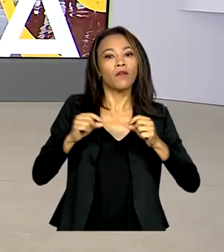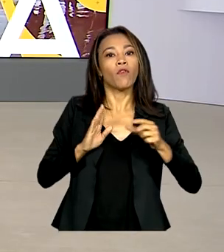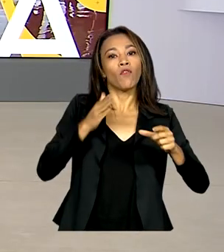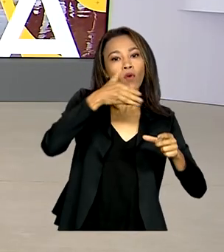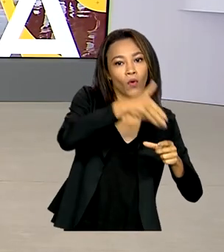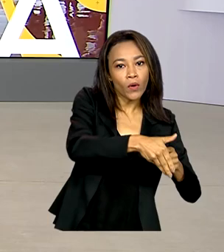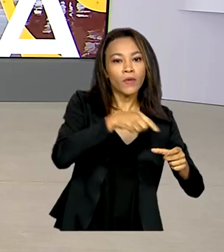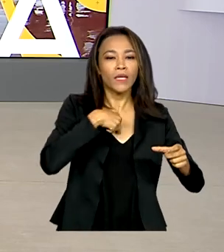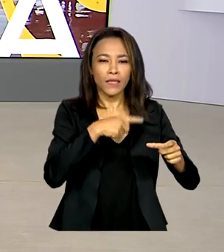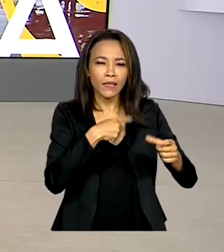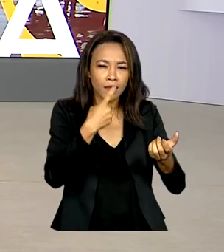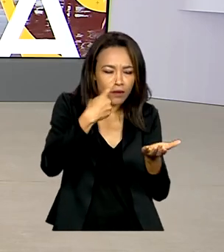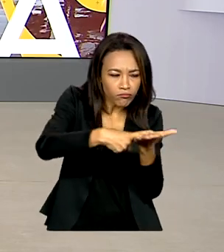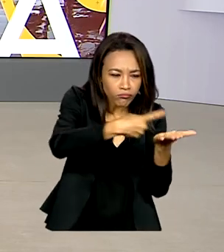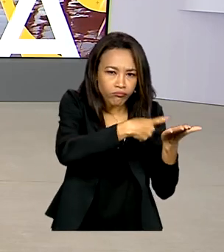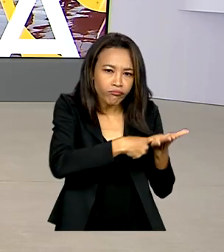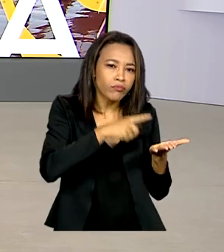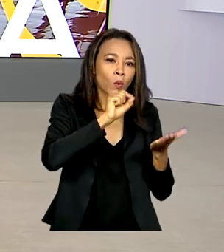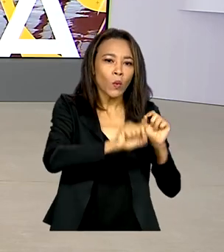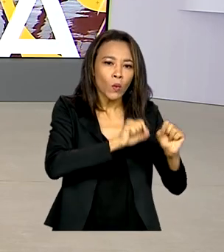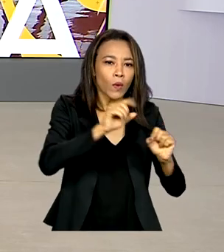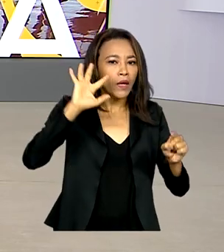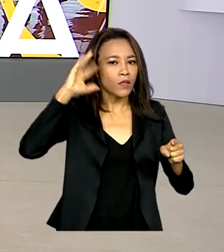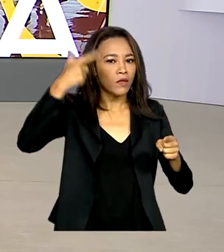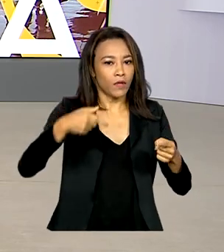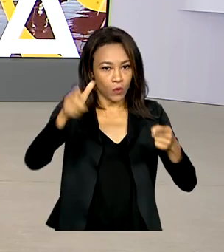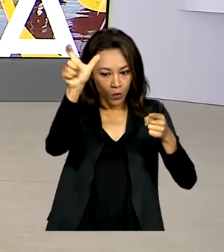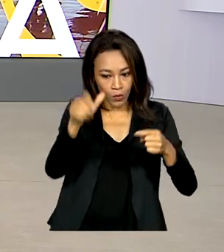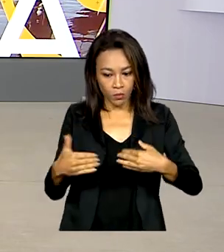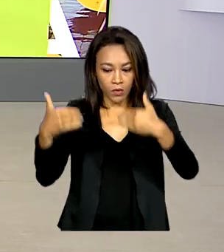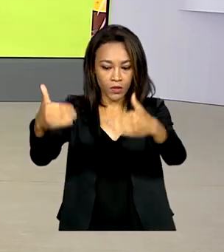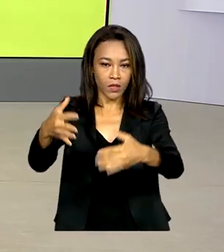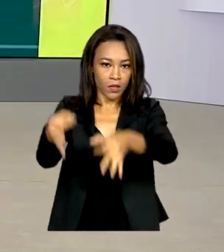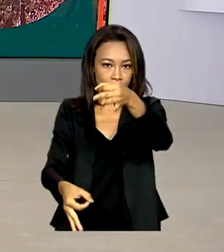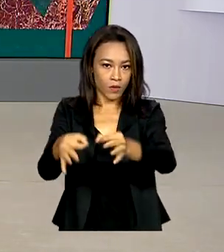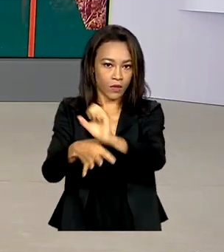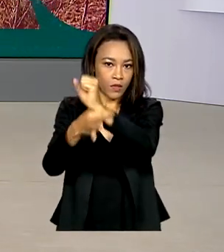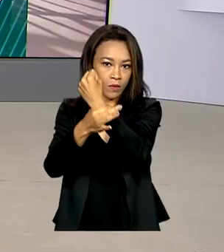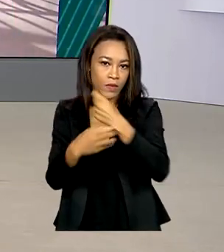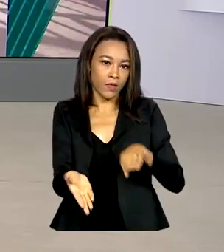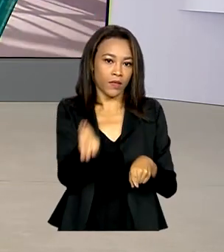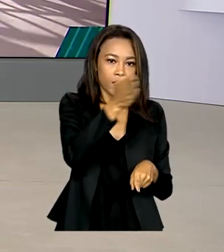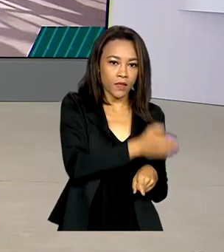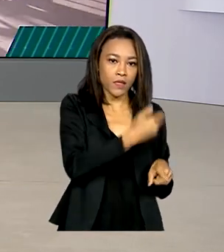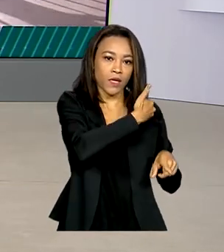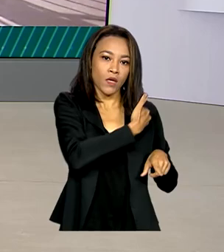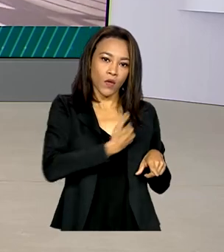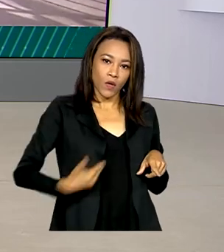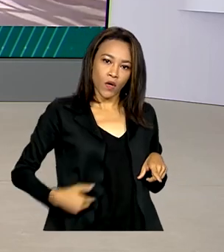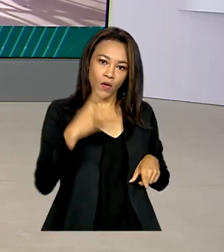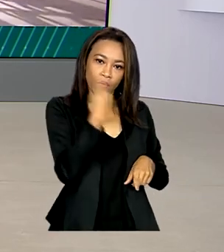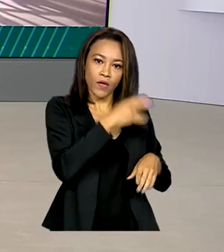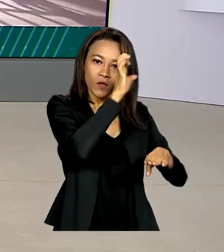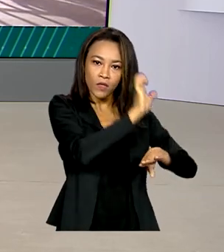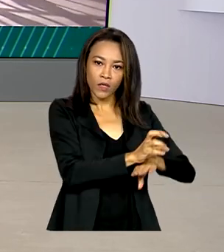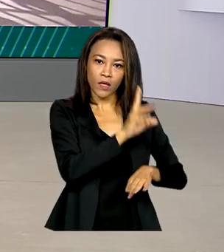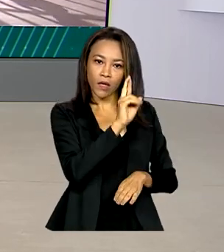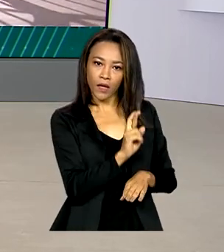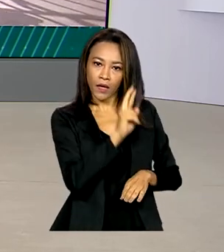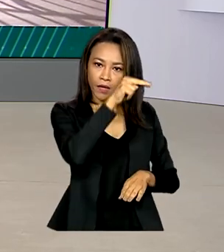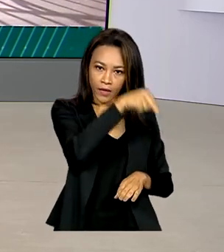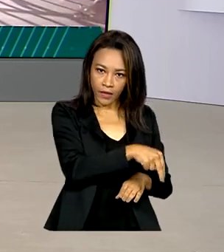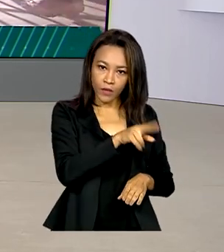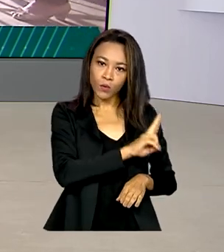sendo realizadas diretamente entre o Ministério da Justiça e Segurança Pública e a governadora do Rio Grande do Norte, Fátima